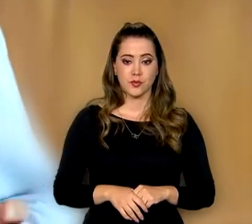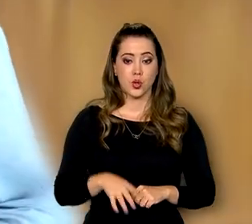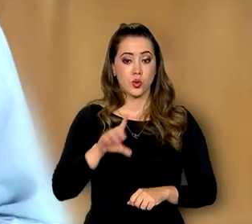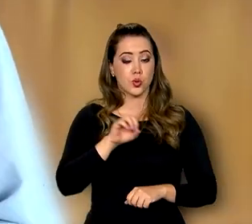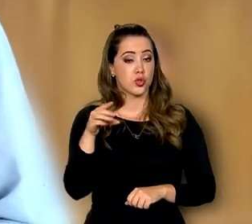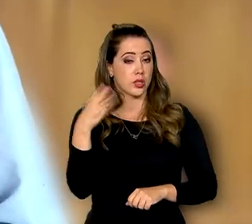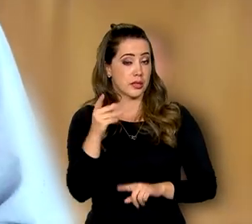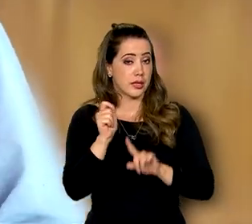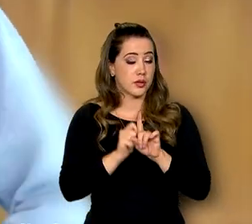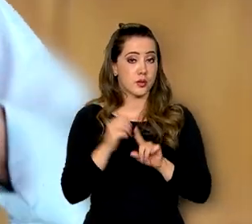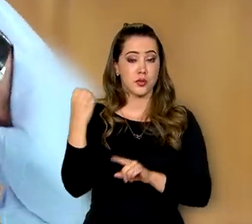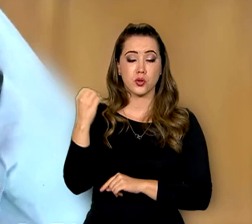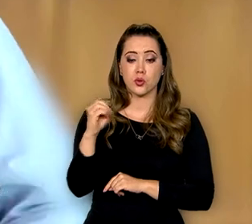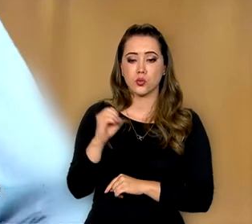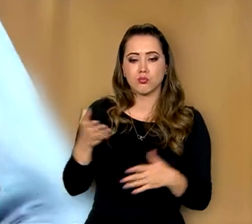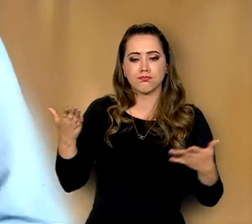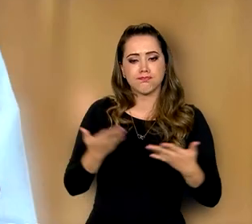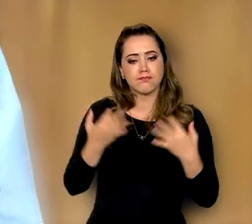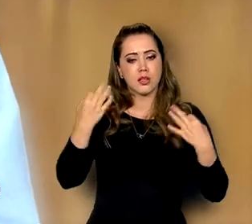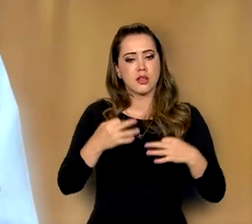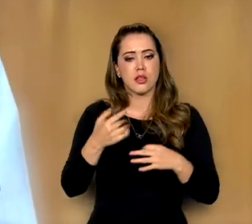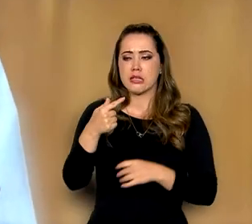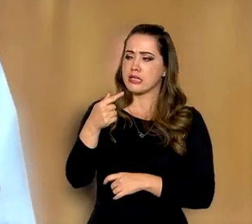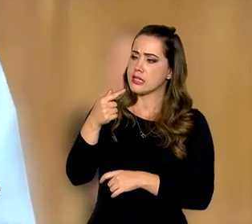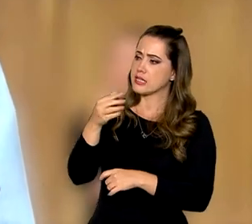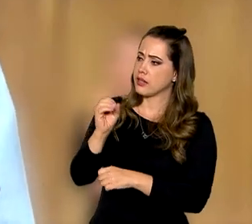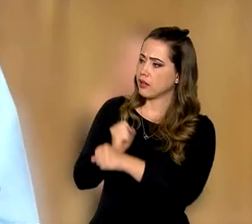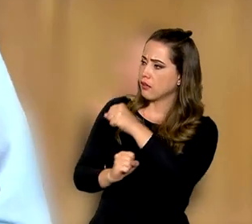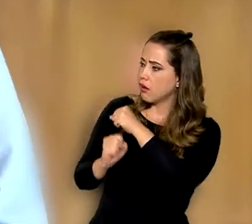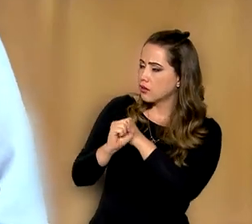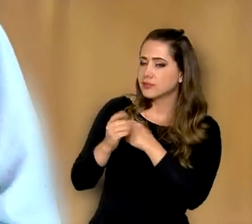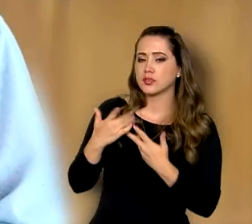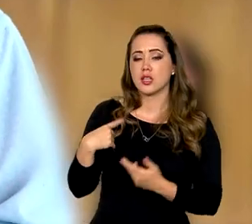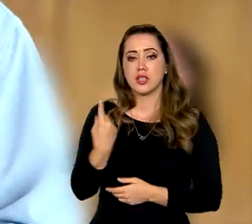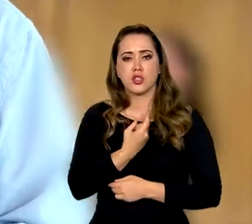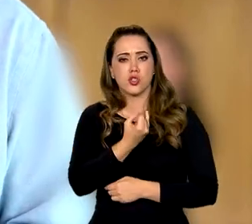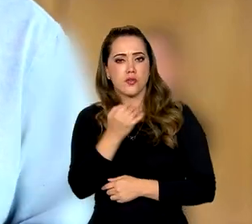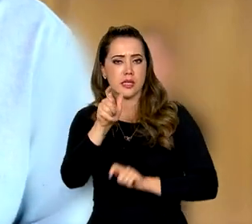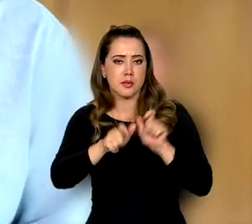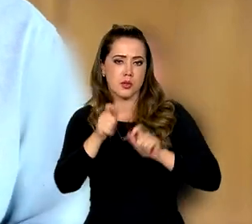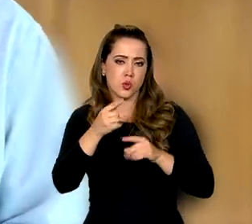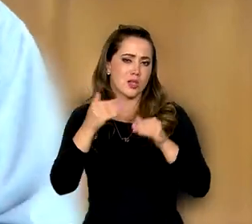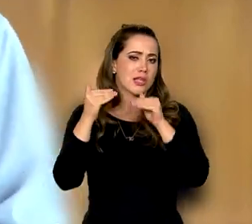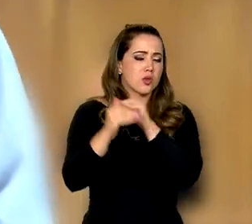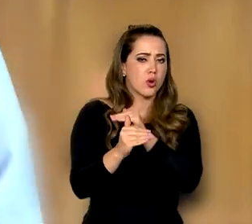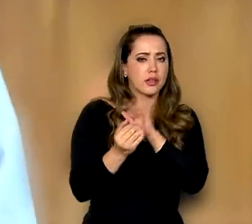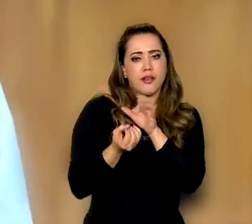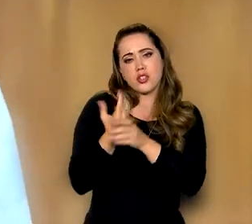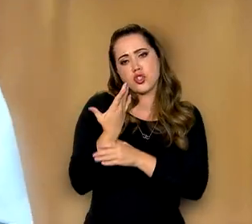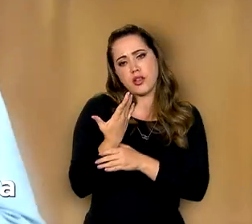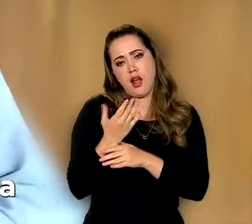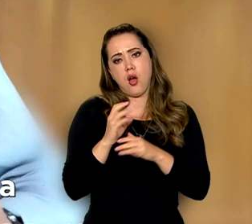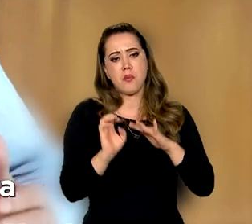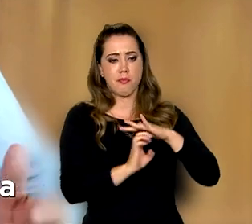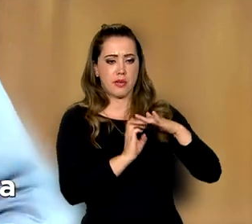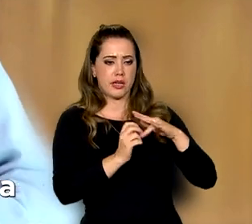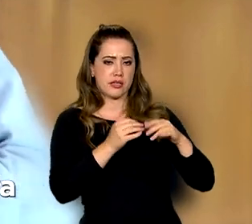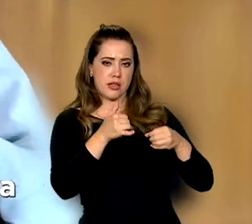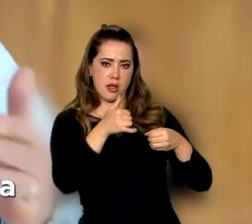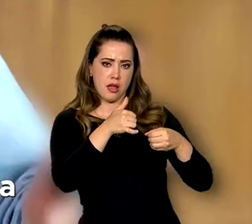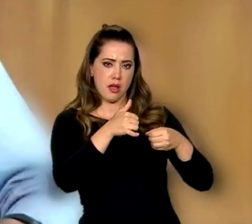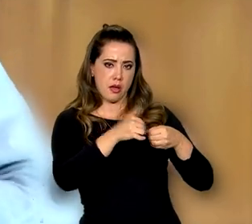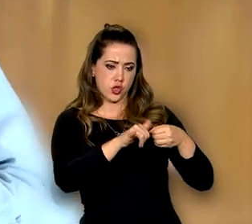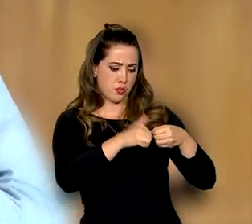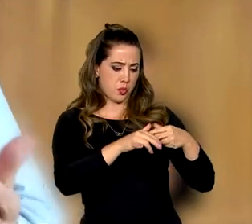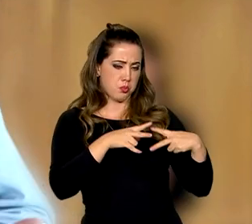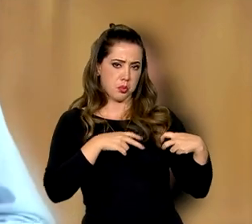Em outubro, há 70 anos atrás, tinha muita gente que era contra criar Petrobras. Tinha muita gente que